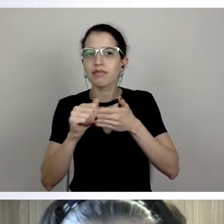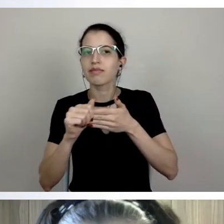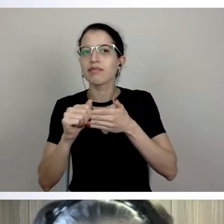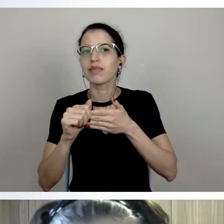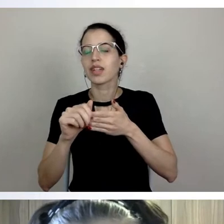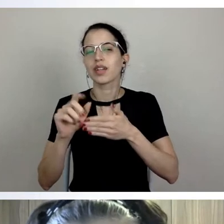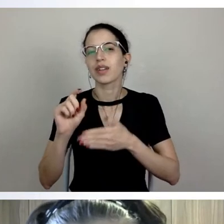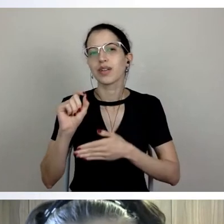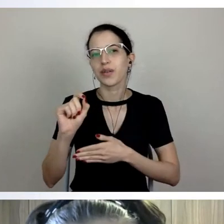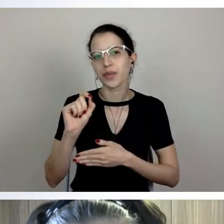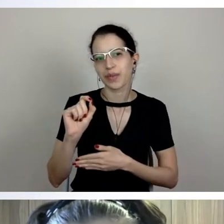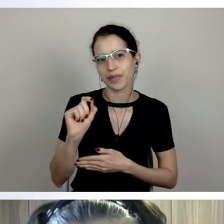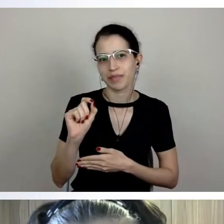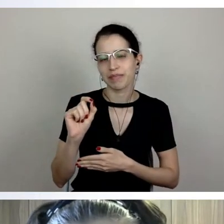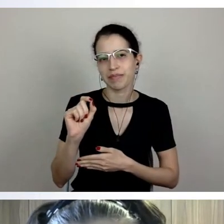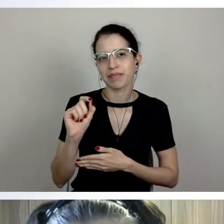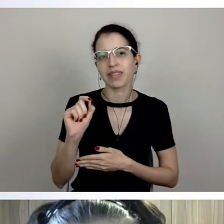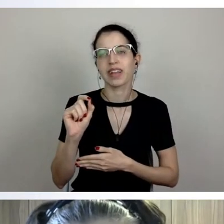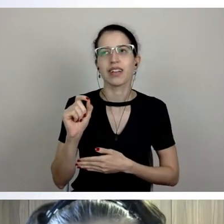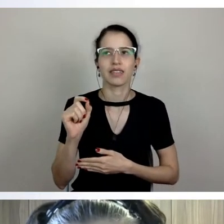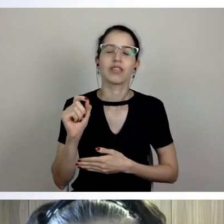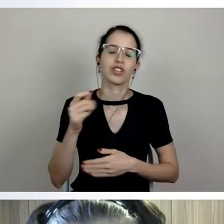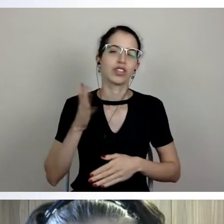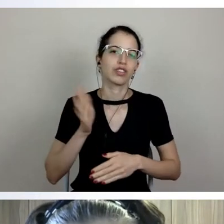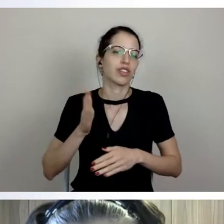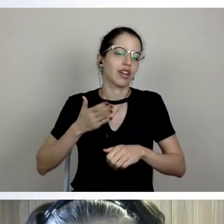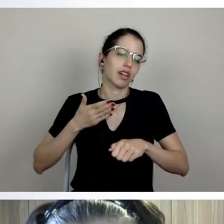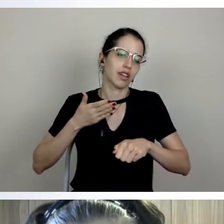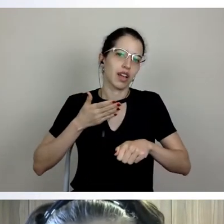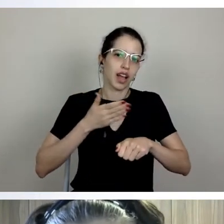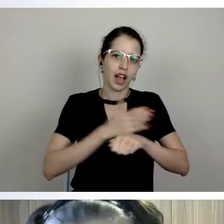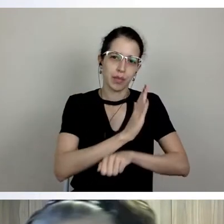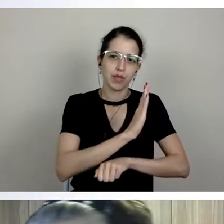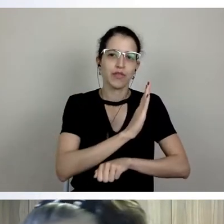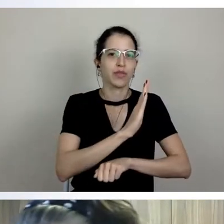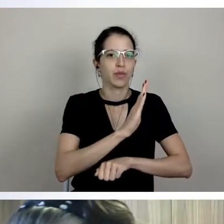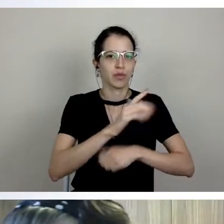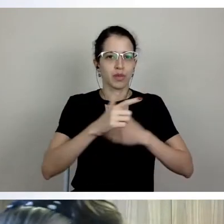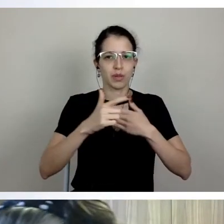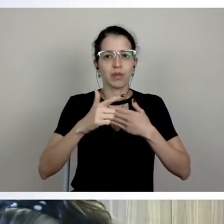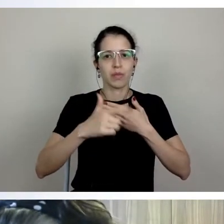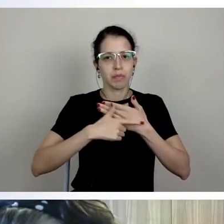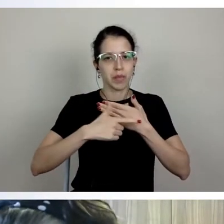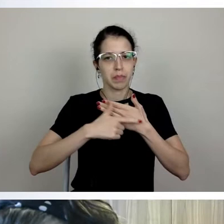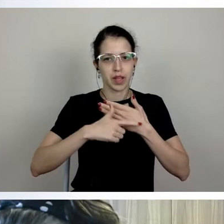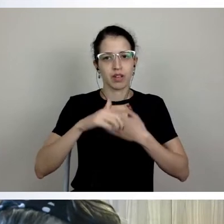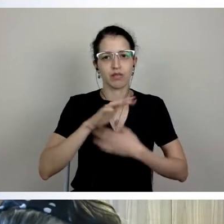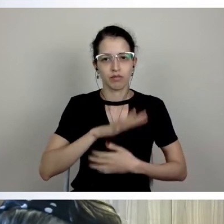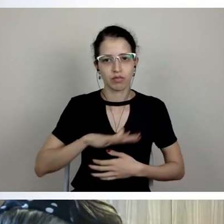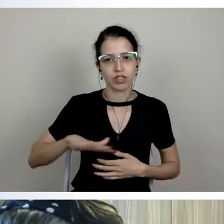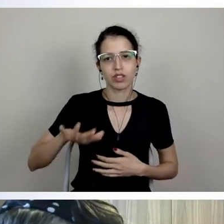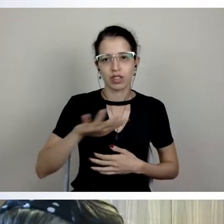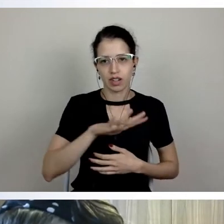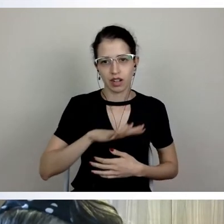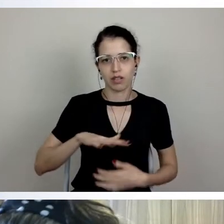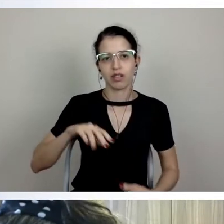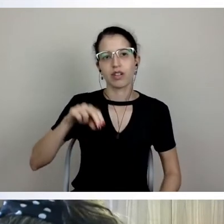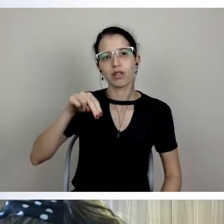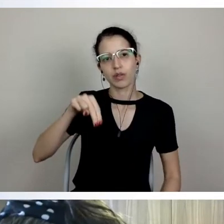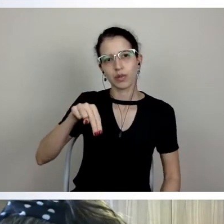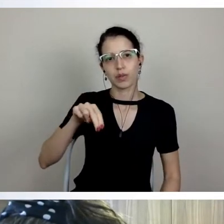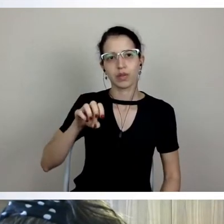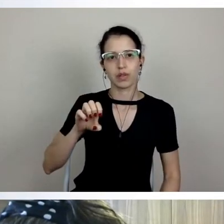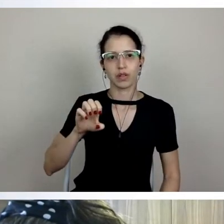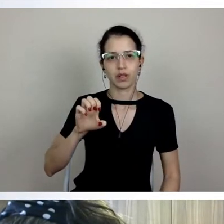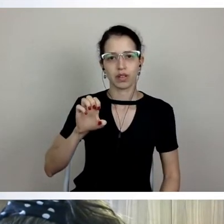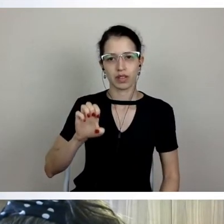tenha sido feita uma aprovação geral do papel do comitê e do Nevens, né, do núcleo de